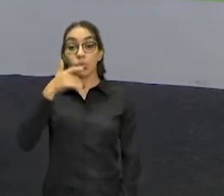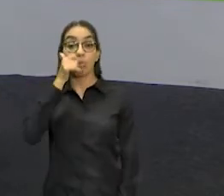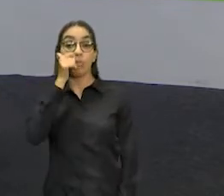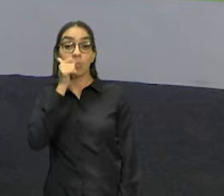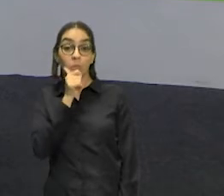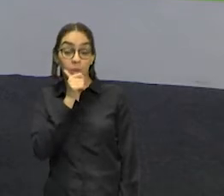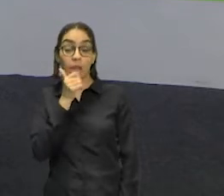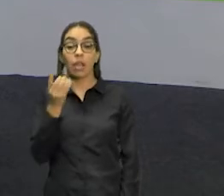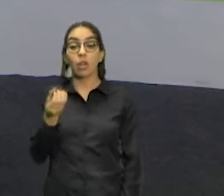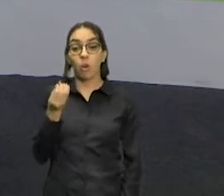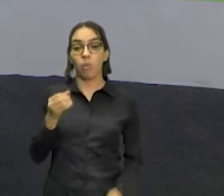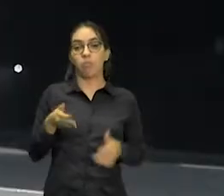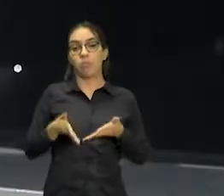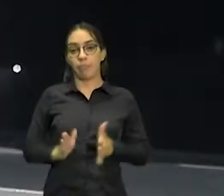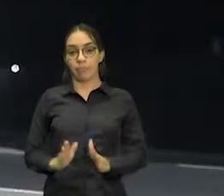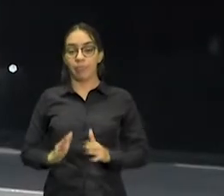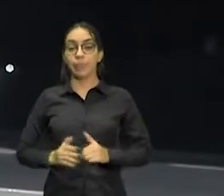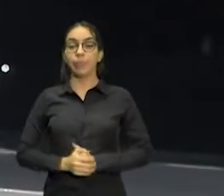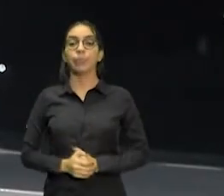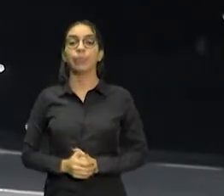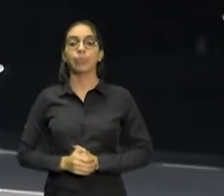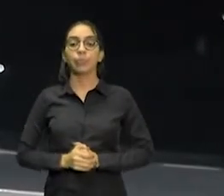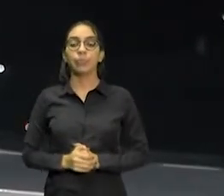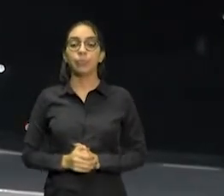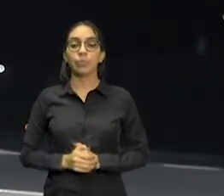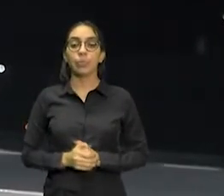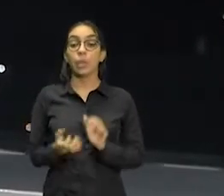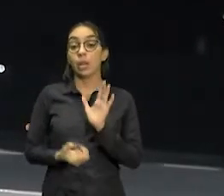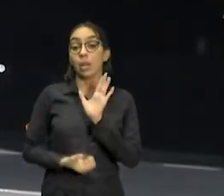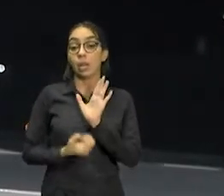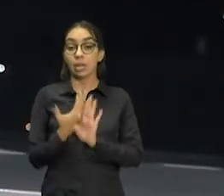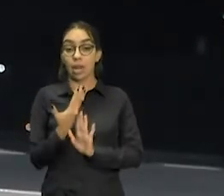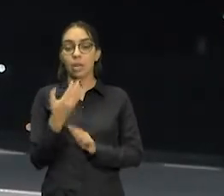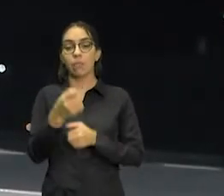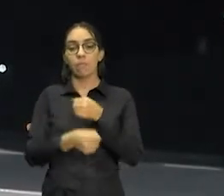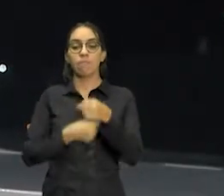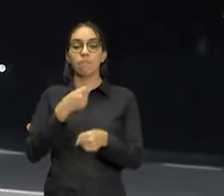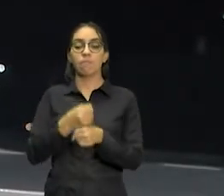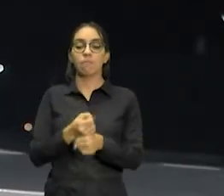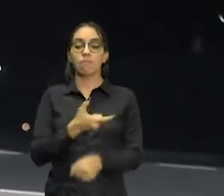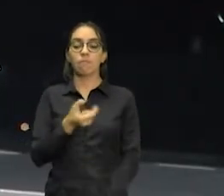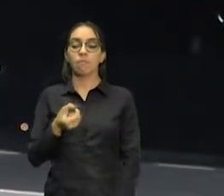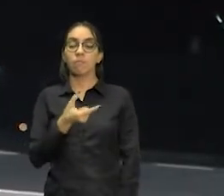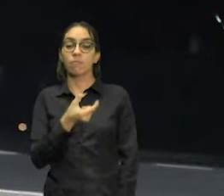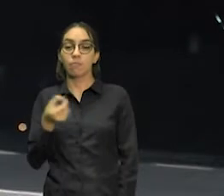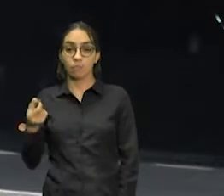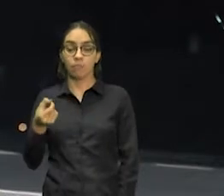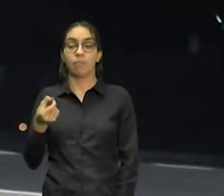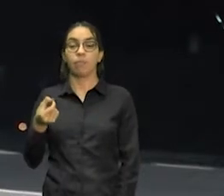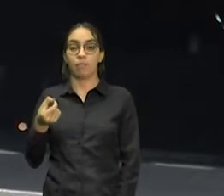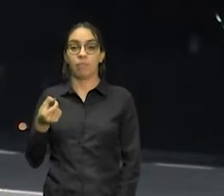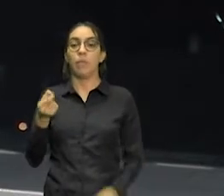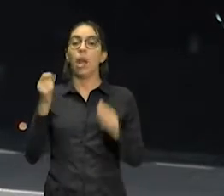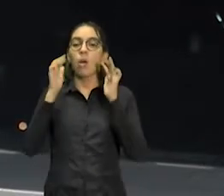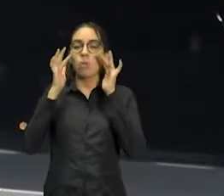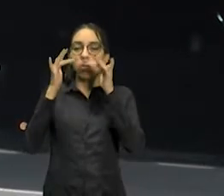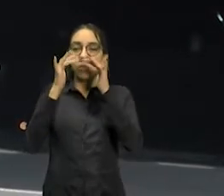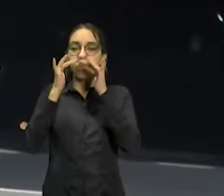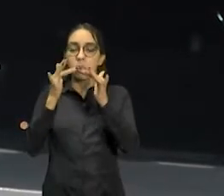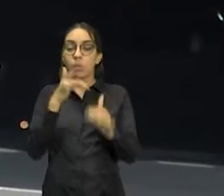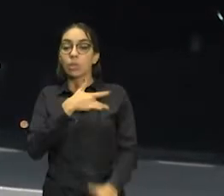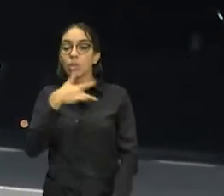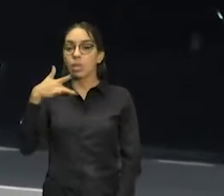reprodutiva. Criado em 2020, o Centro de Inteligência e Saúde do Estado vem ajudando